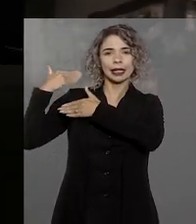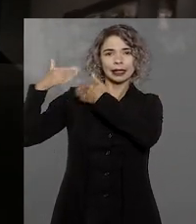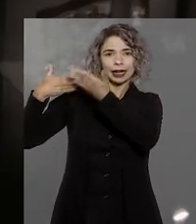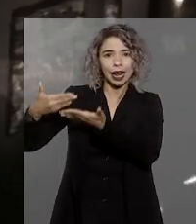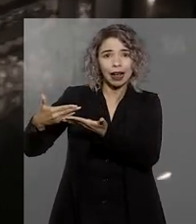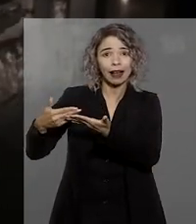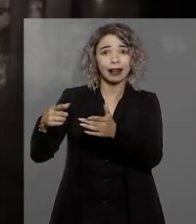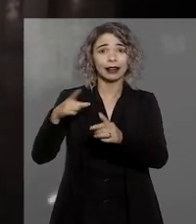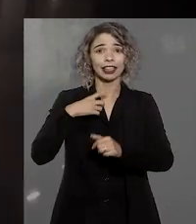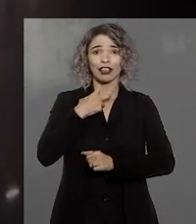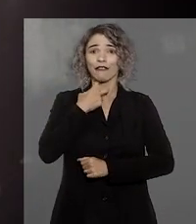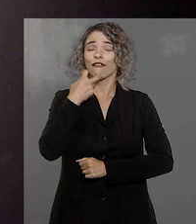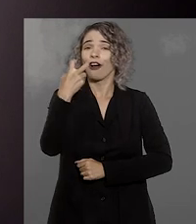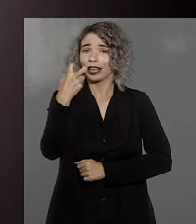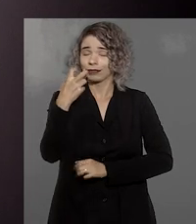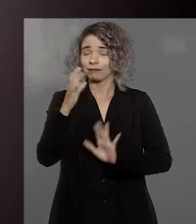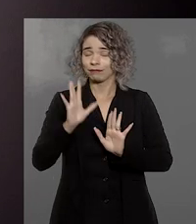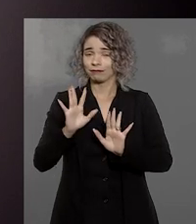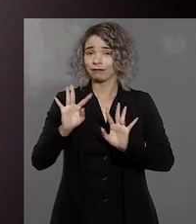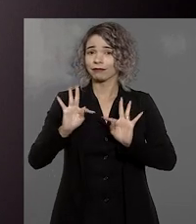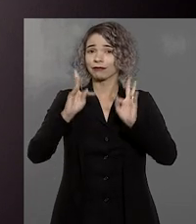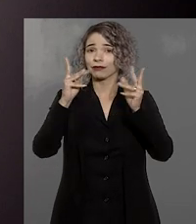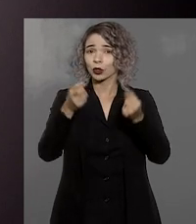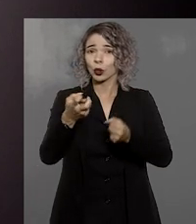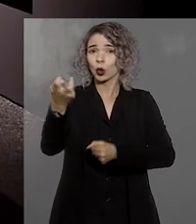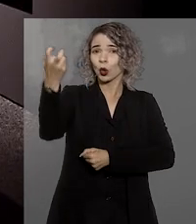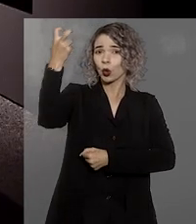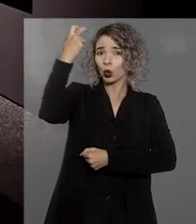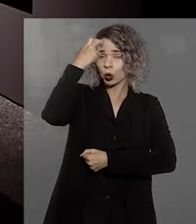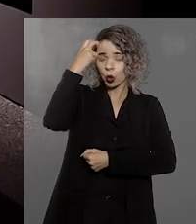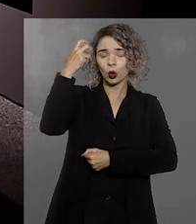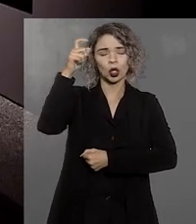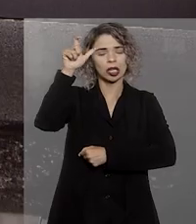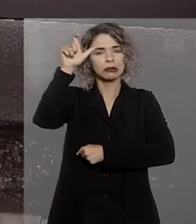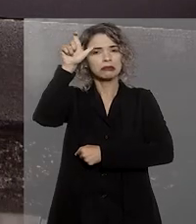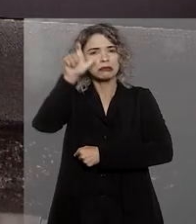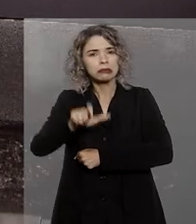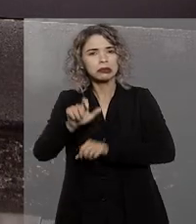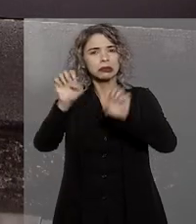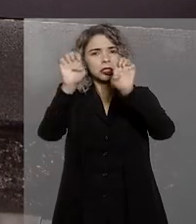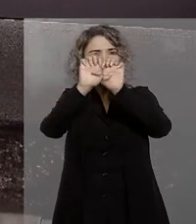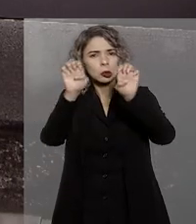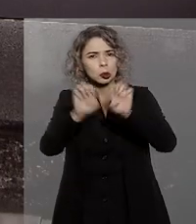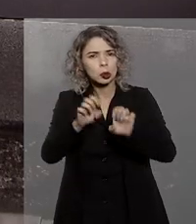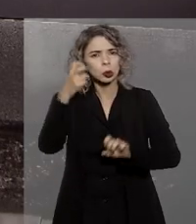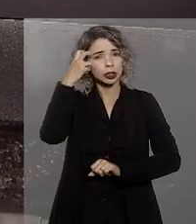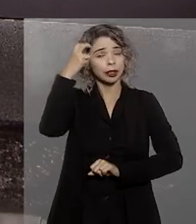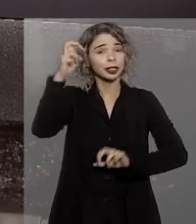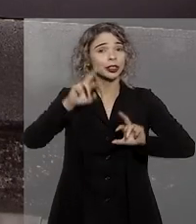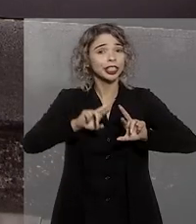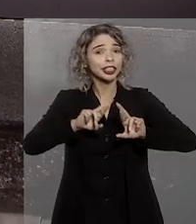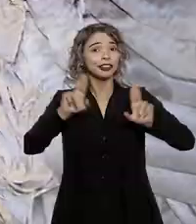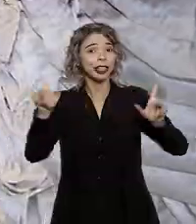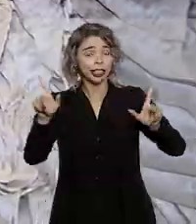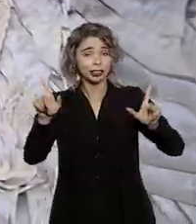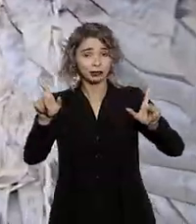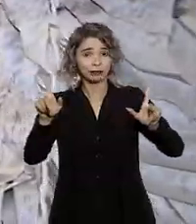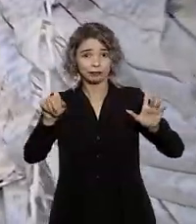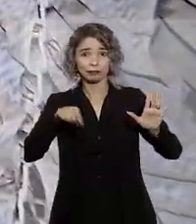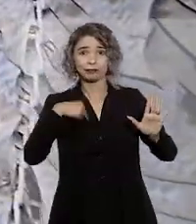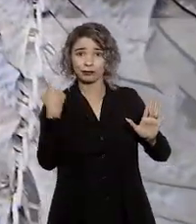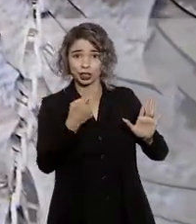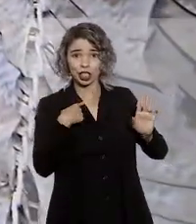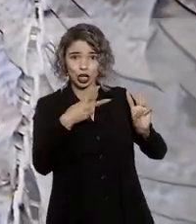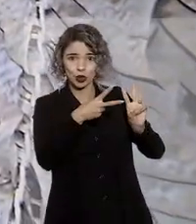origem e voz. Cada um com a sua cultura, etnia, estrutura e sabedoria. Nós,